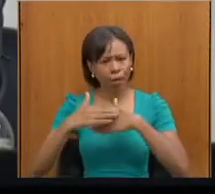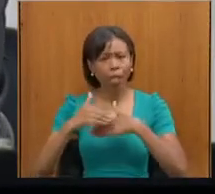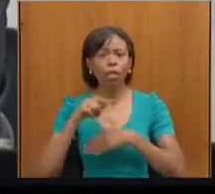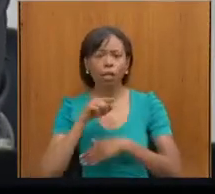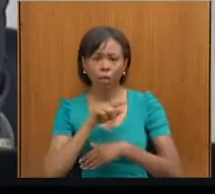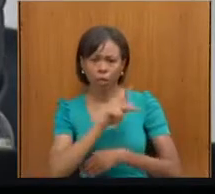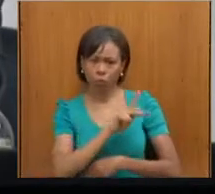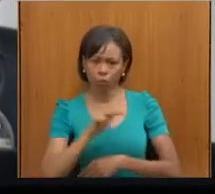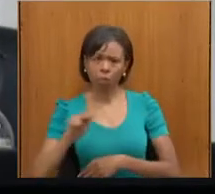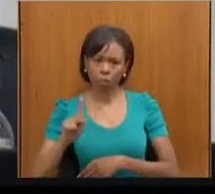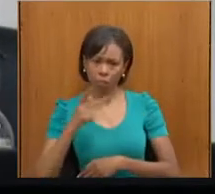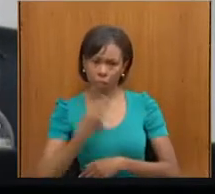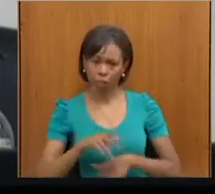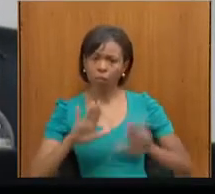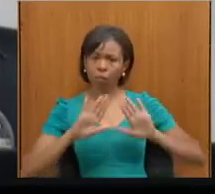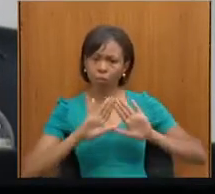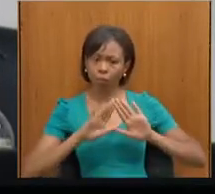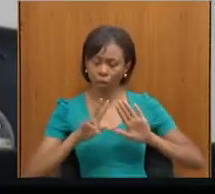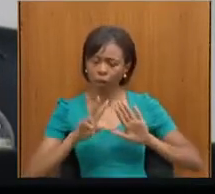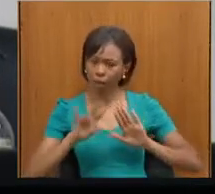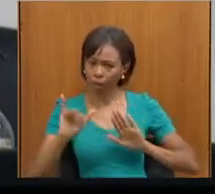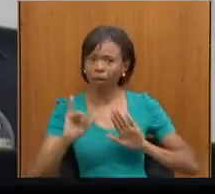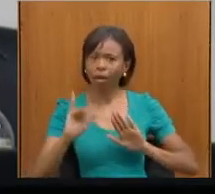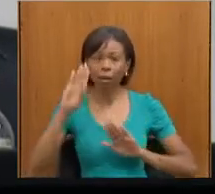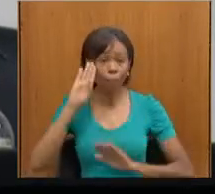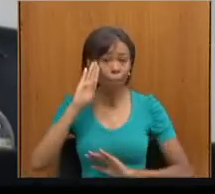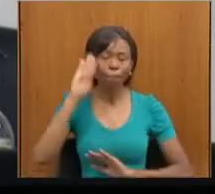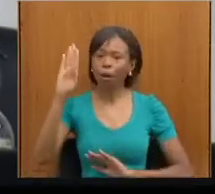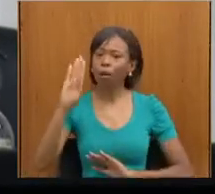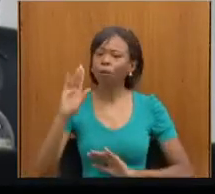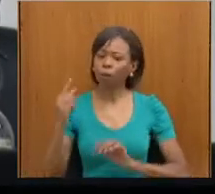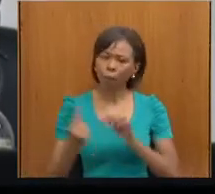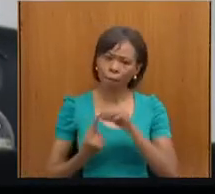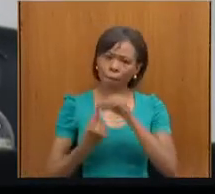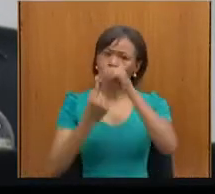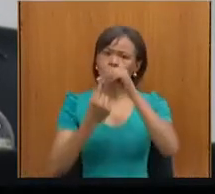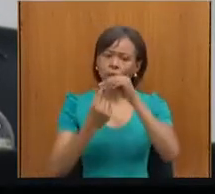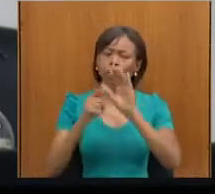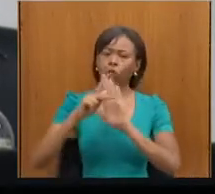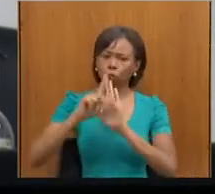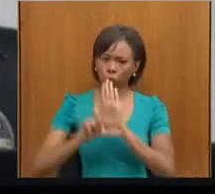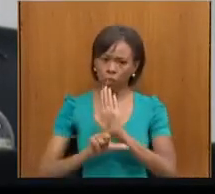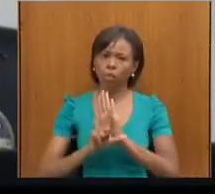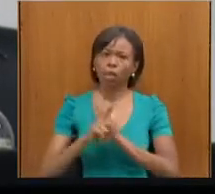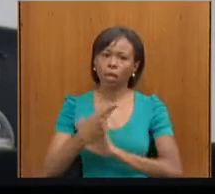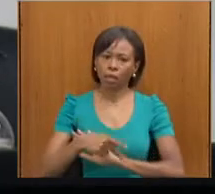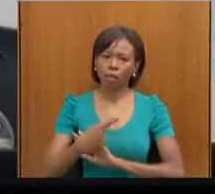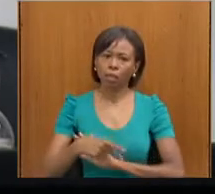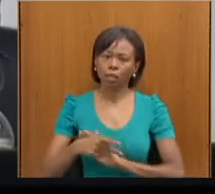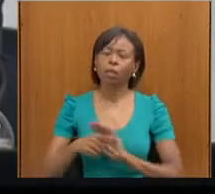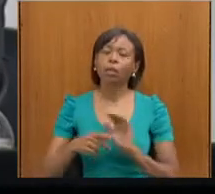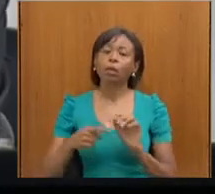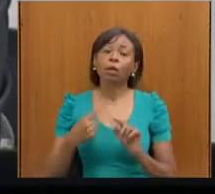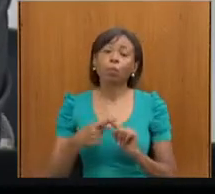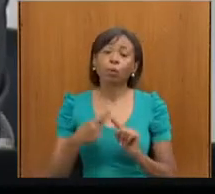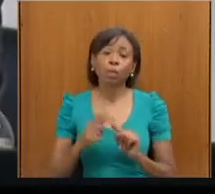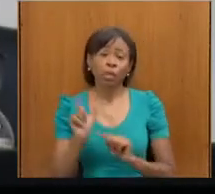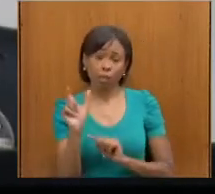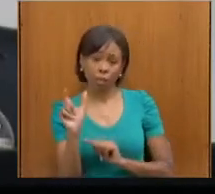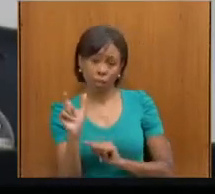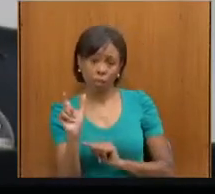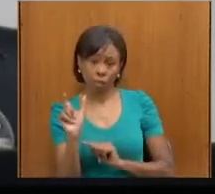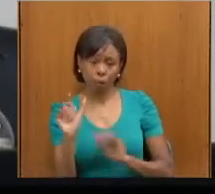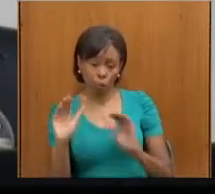prioridade para a tramitação desse projeto aqui na casa, porque assim como a gente tem a carteirinha aí da pessoa com